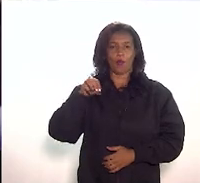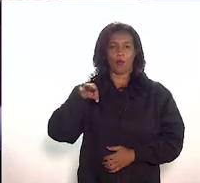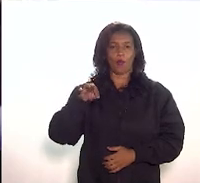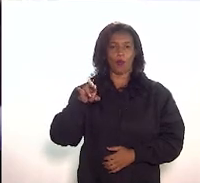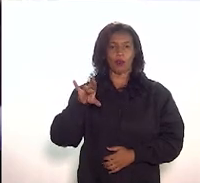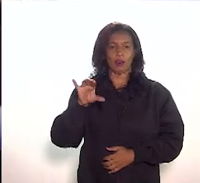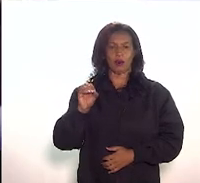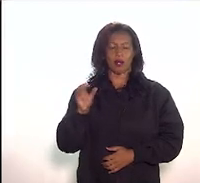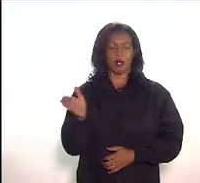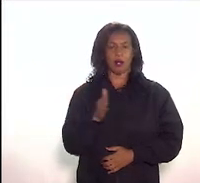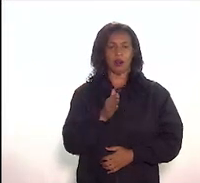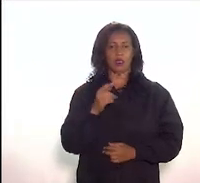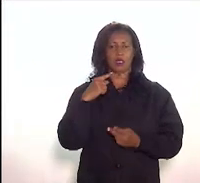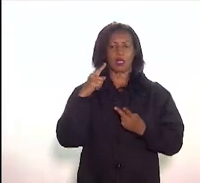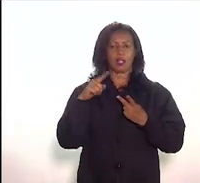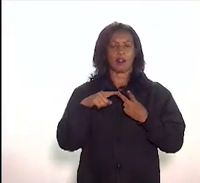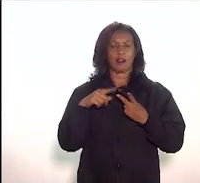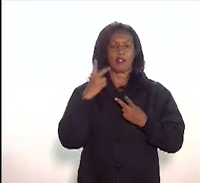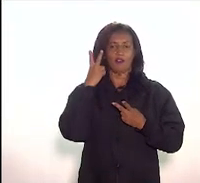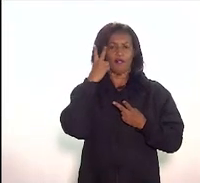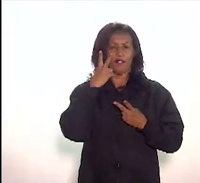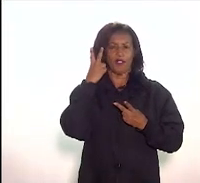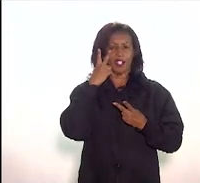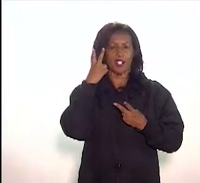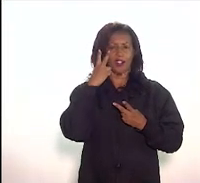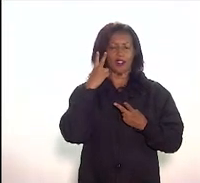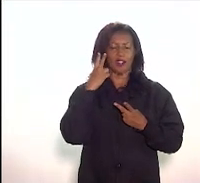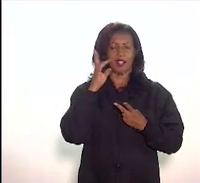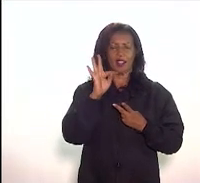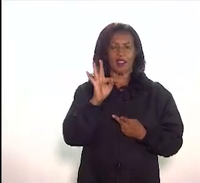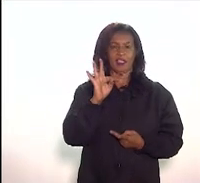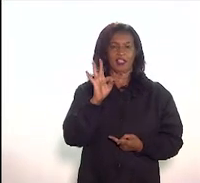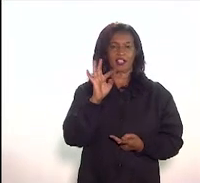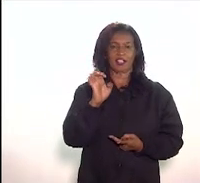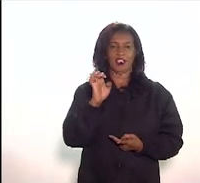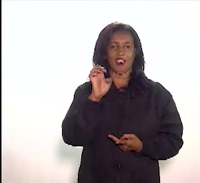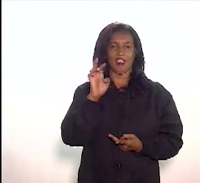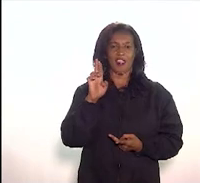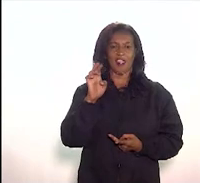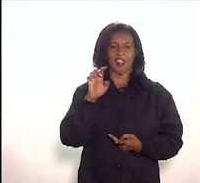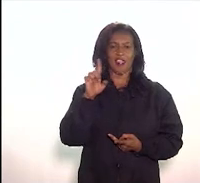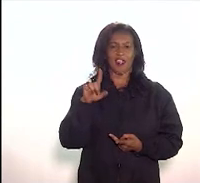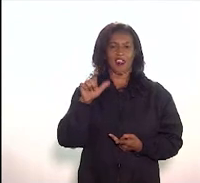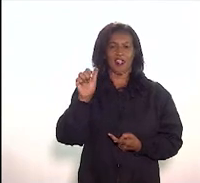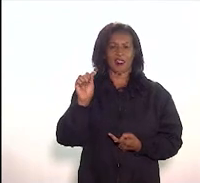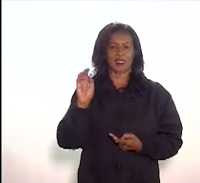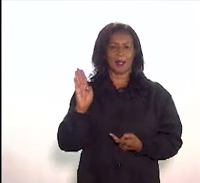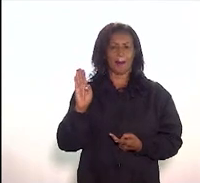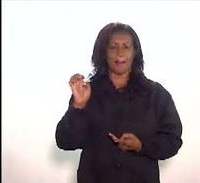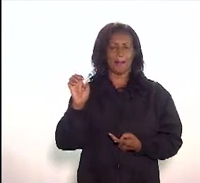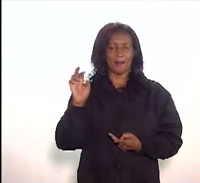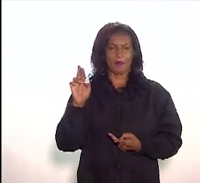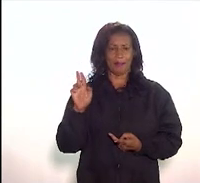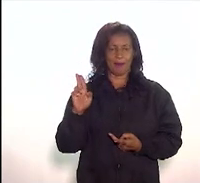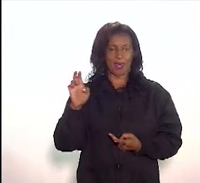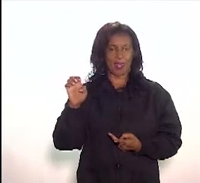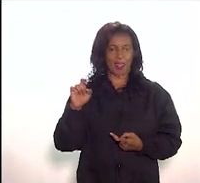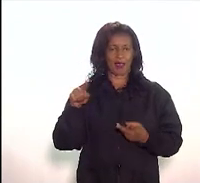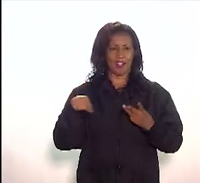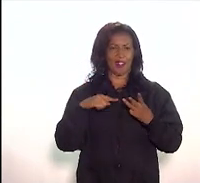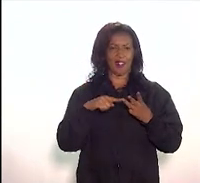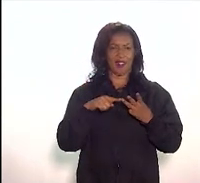minha querida amiga vereadora Tereza Berger. Presente. E também está presente Nelson